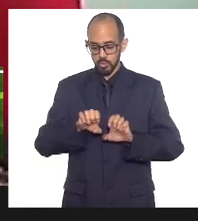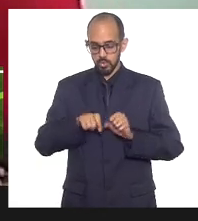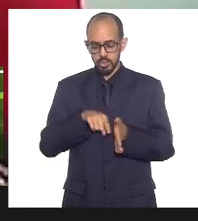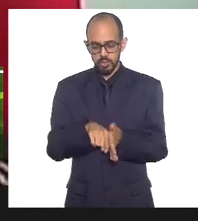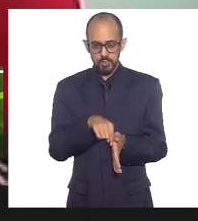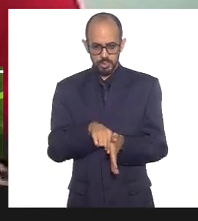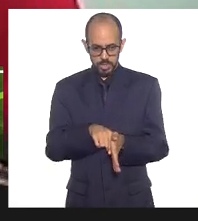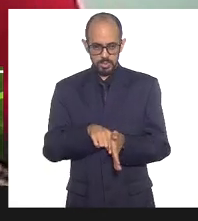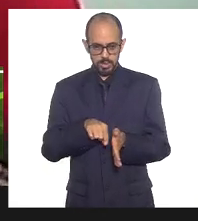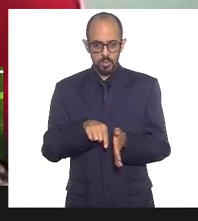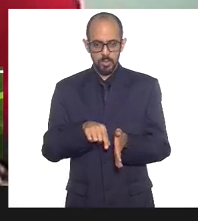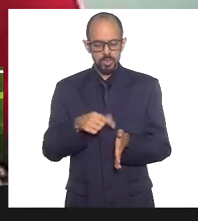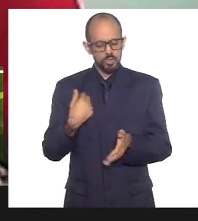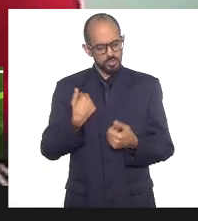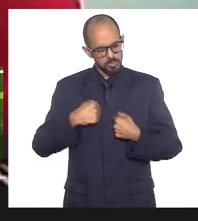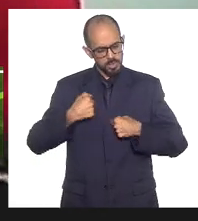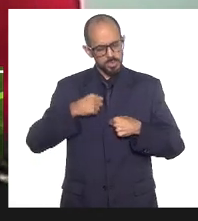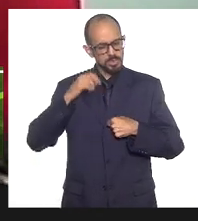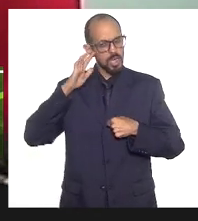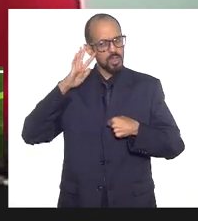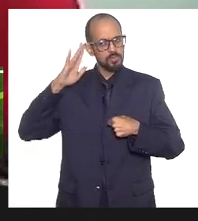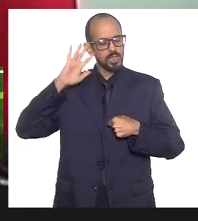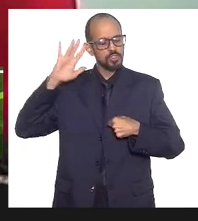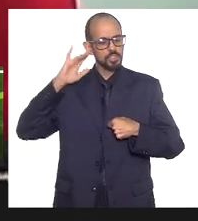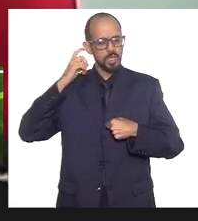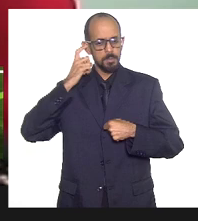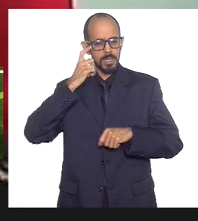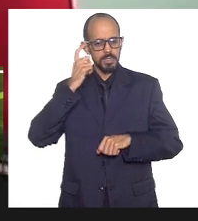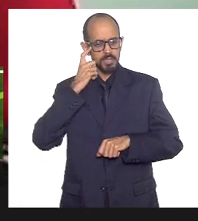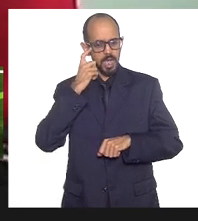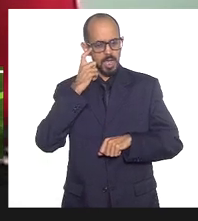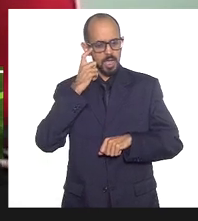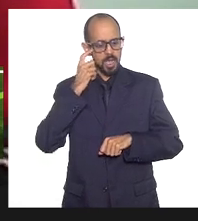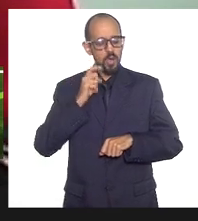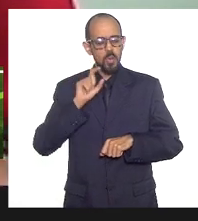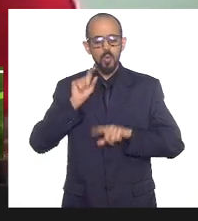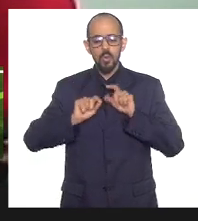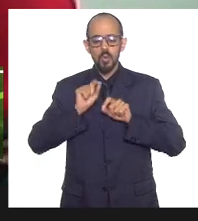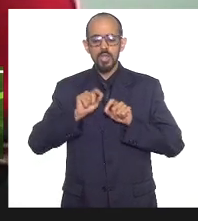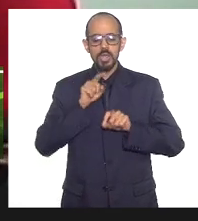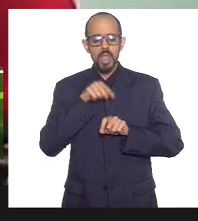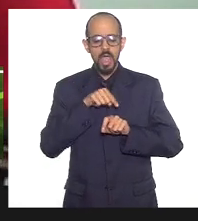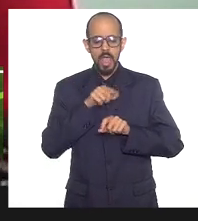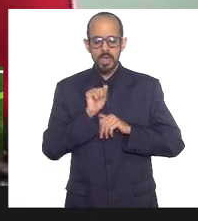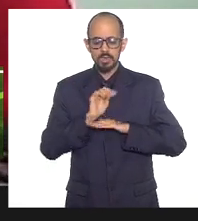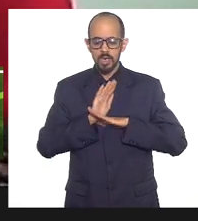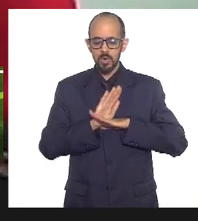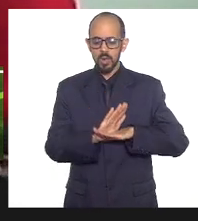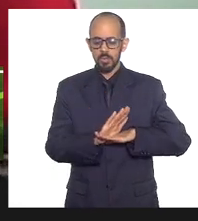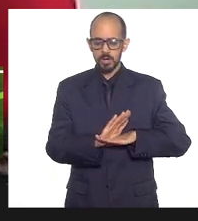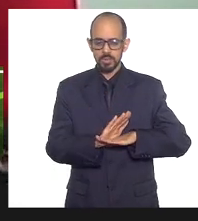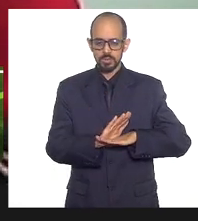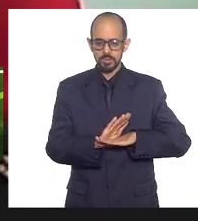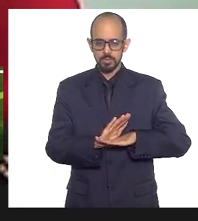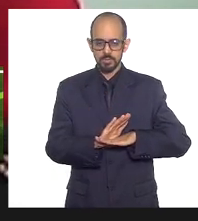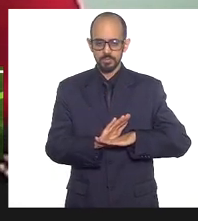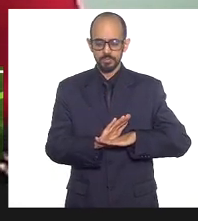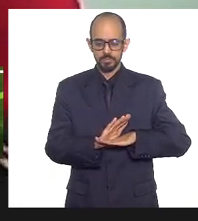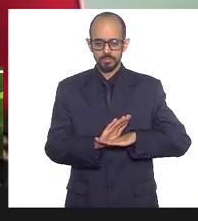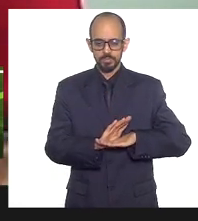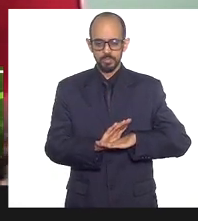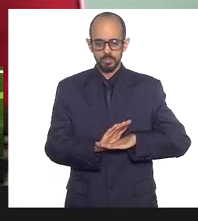a gente tem que refletir exatamente o que é isso. É um termo de colaboração, quais são as